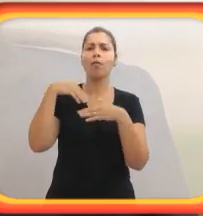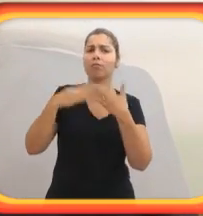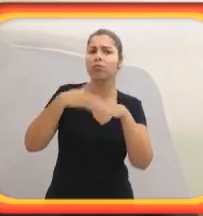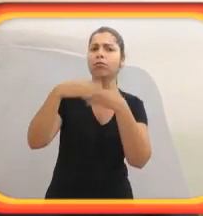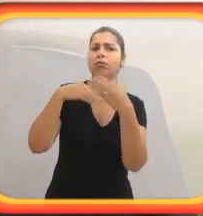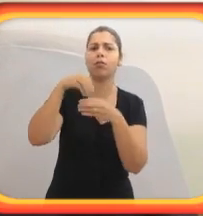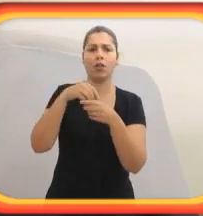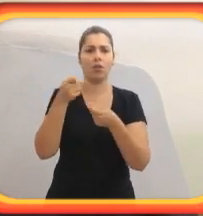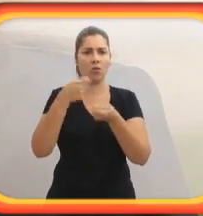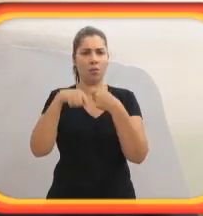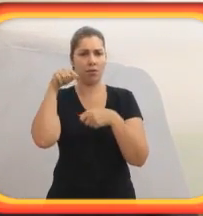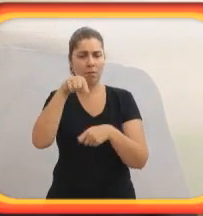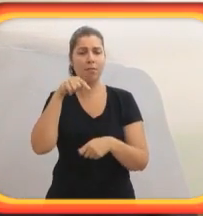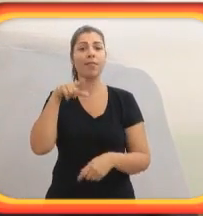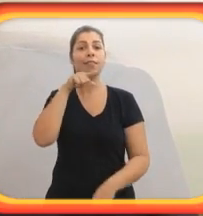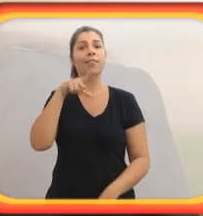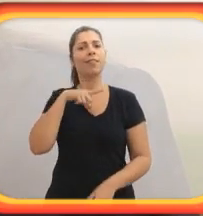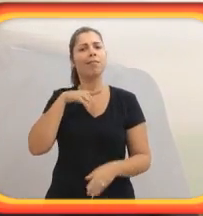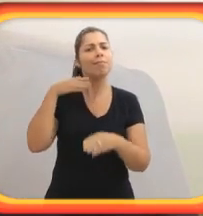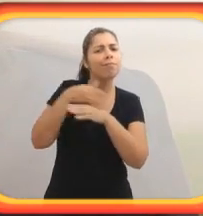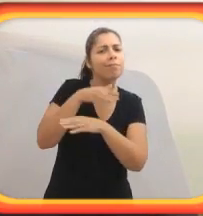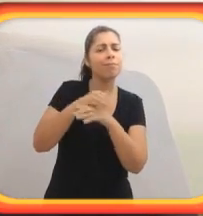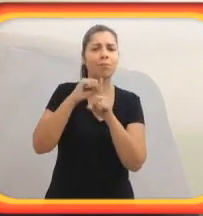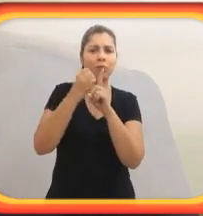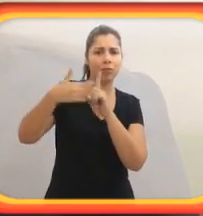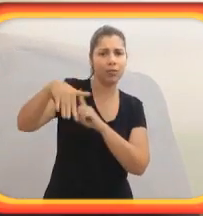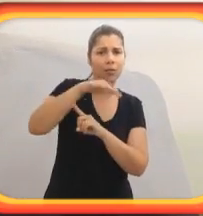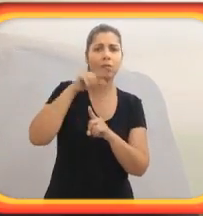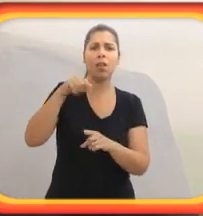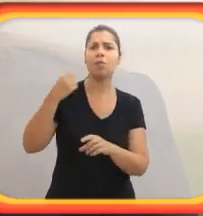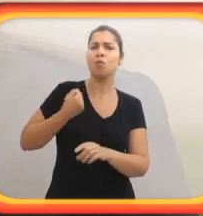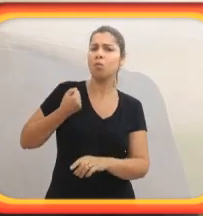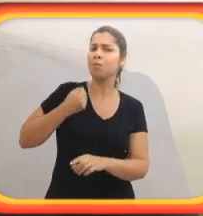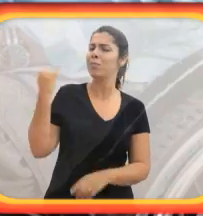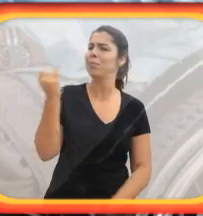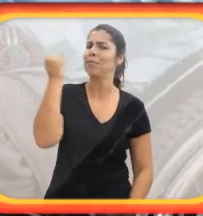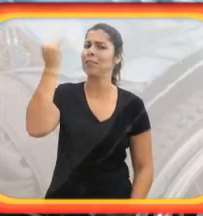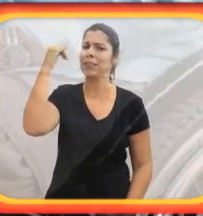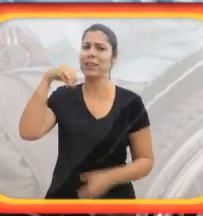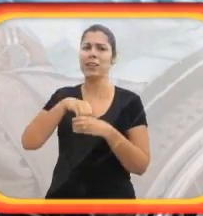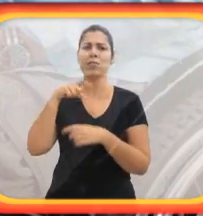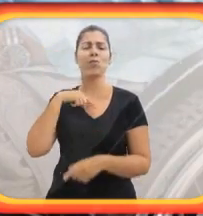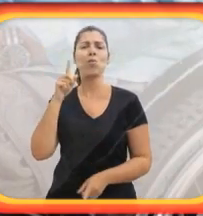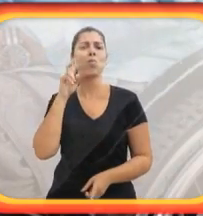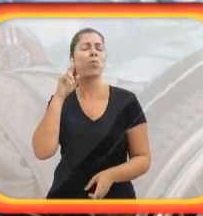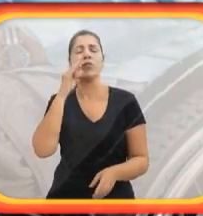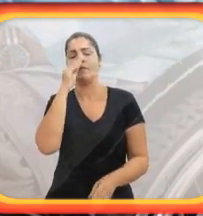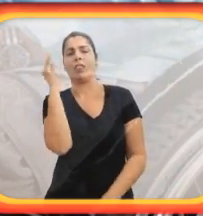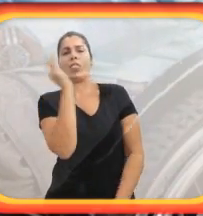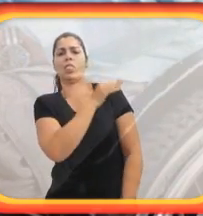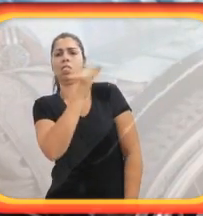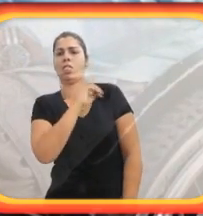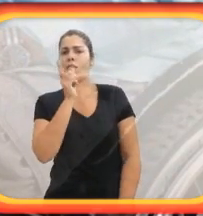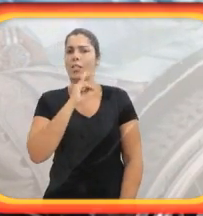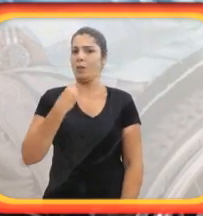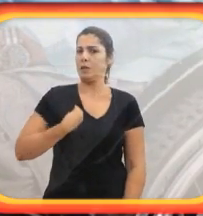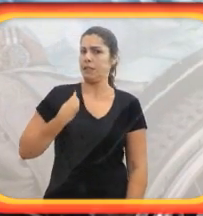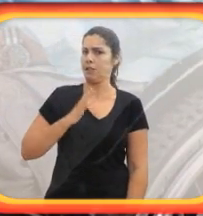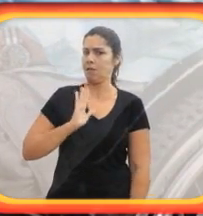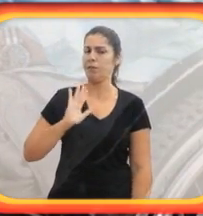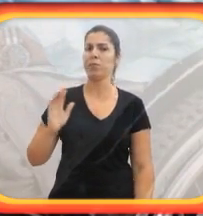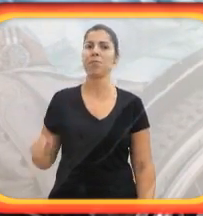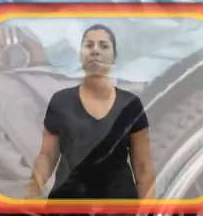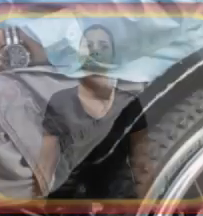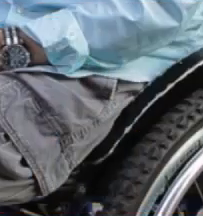Isso equivale a 45 milhões e 600 mil pessoas. Essa população, ela é importante, ela tem que